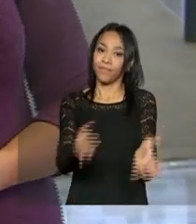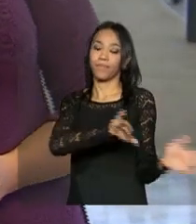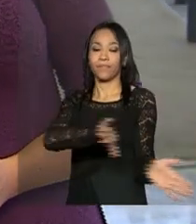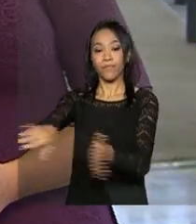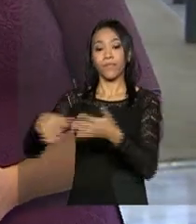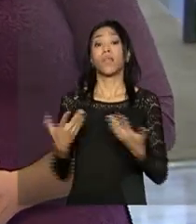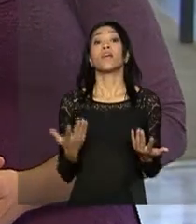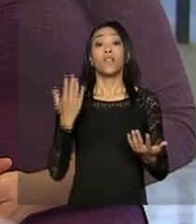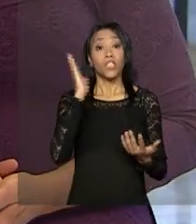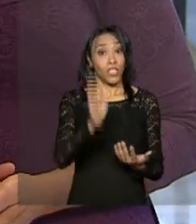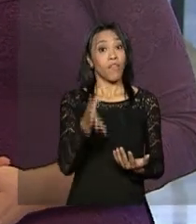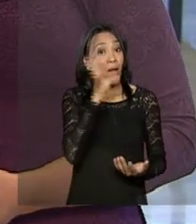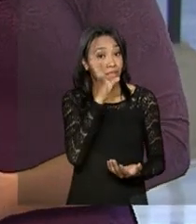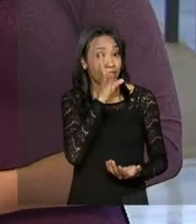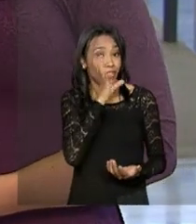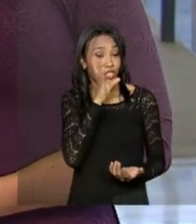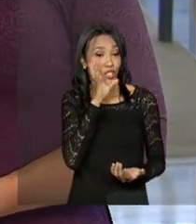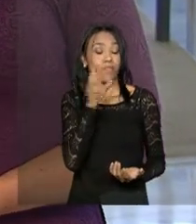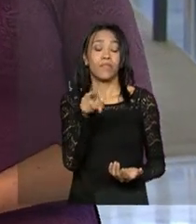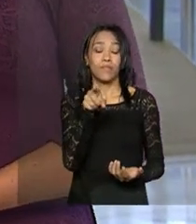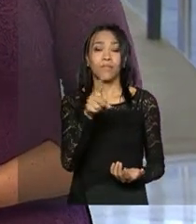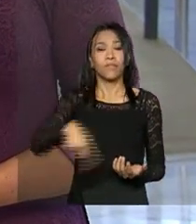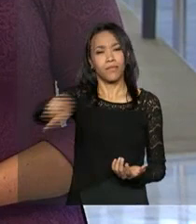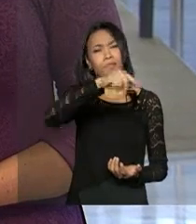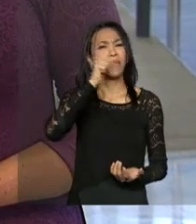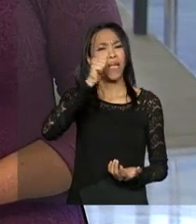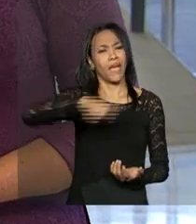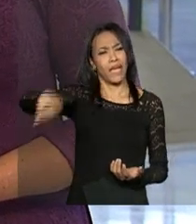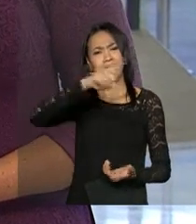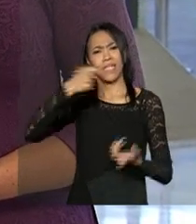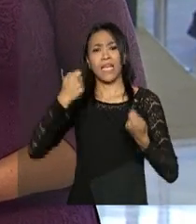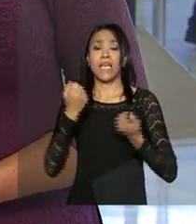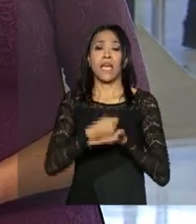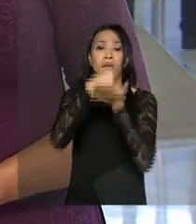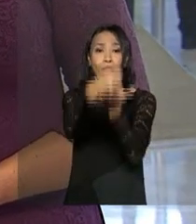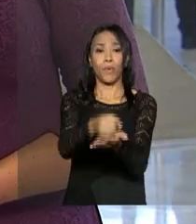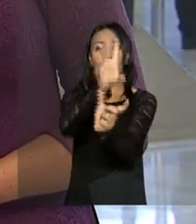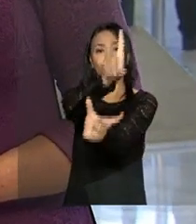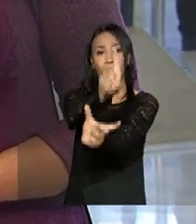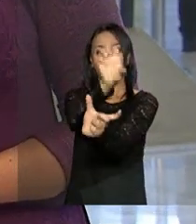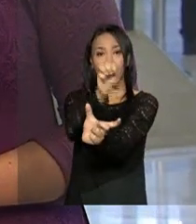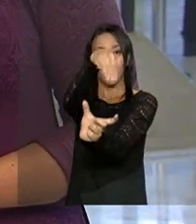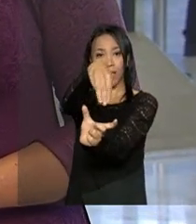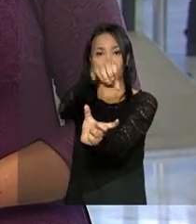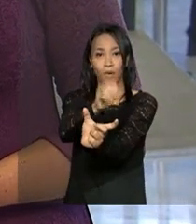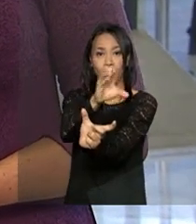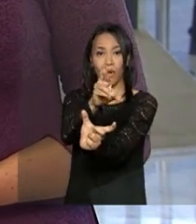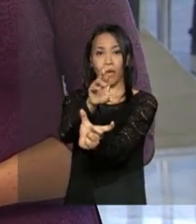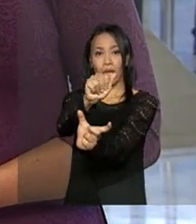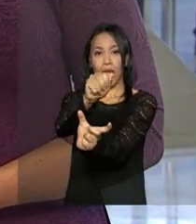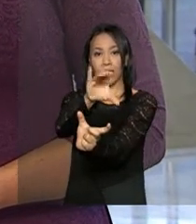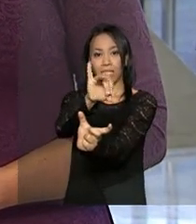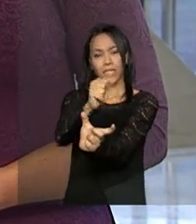acompanhar a realização deste encontro com mulheres em defesa da democracia. Em mais alguns minutos, a